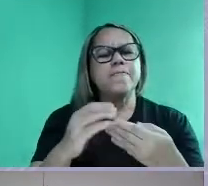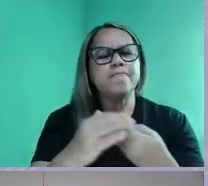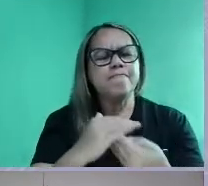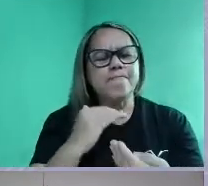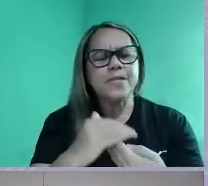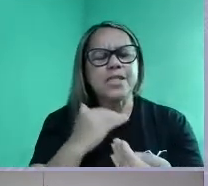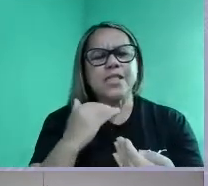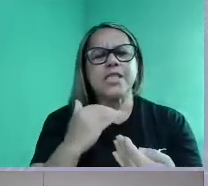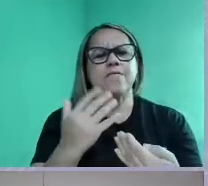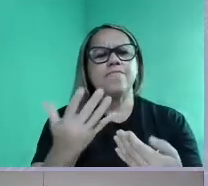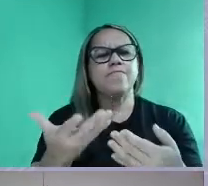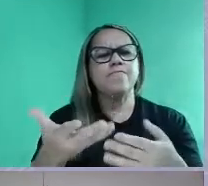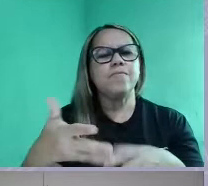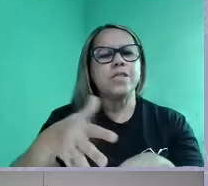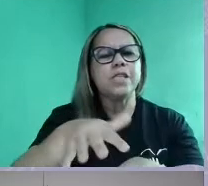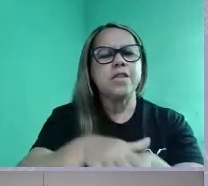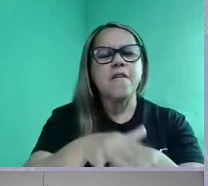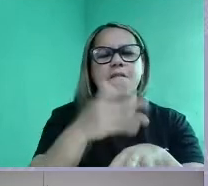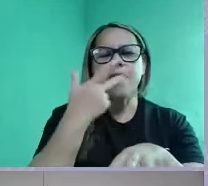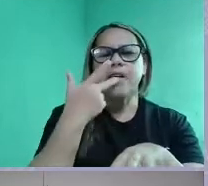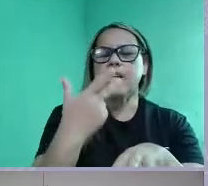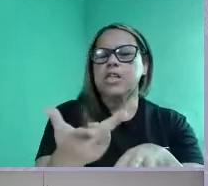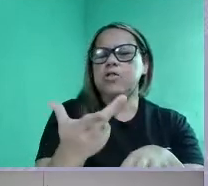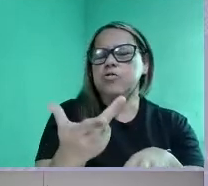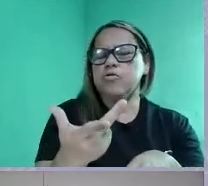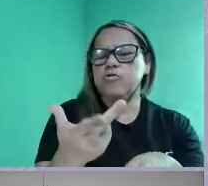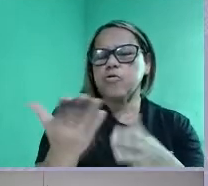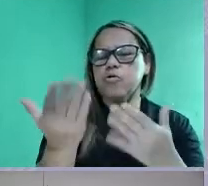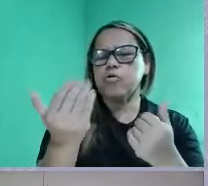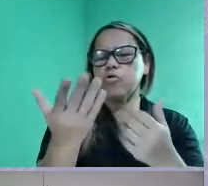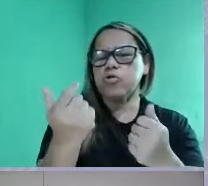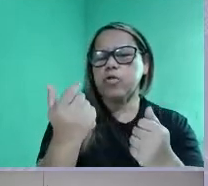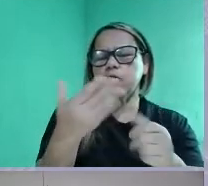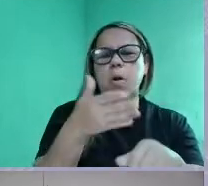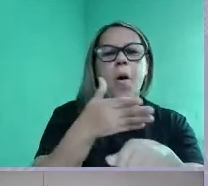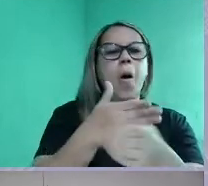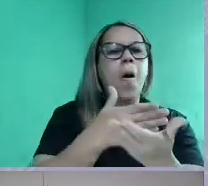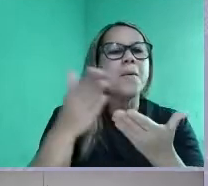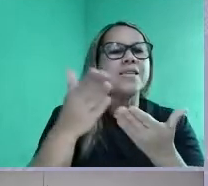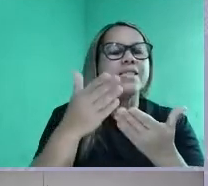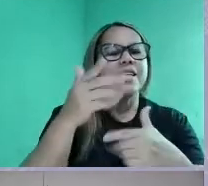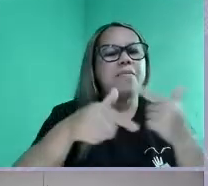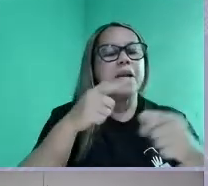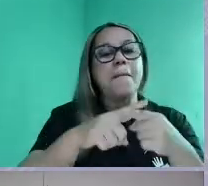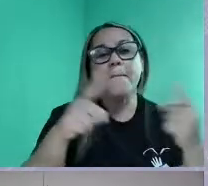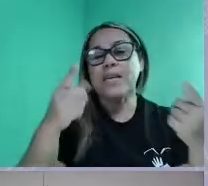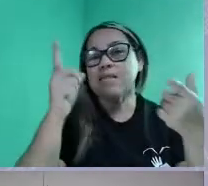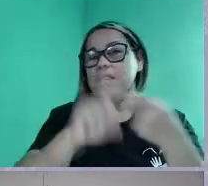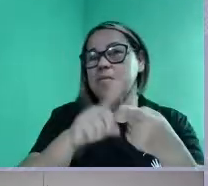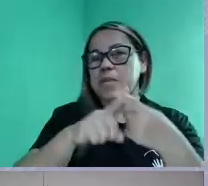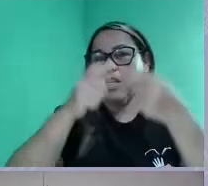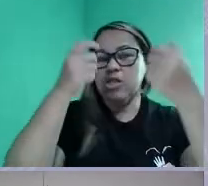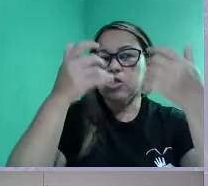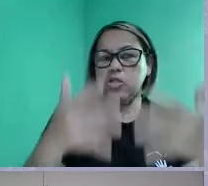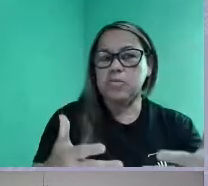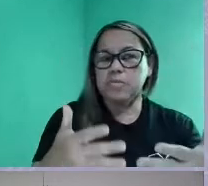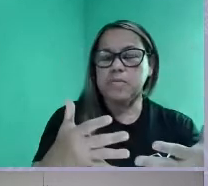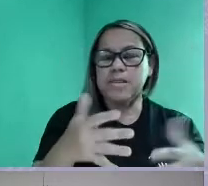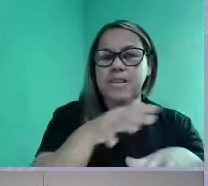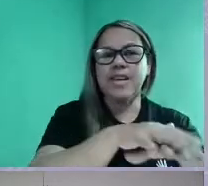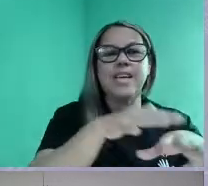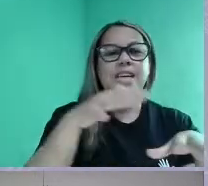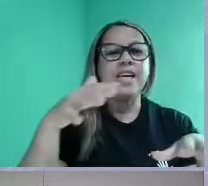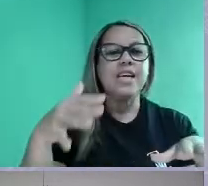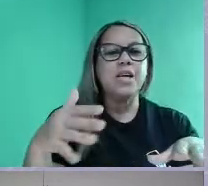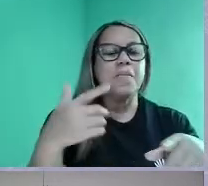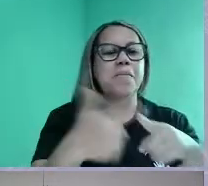fala da inserção do jovem no mercado, mas por um outro lado, a exclusão, porque a falta de preparo desses jovens